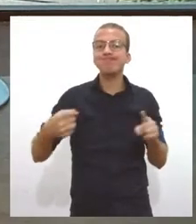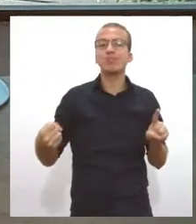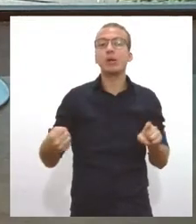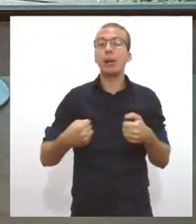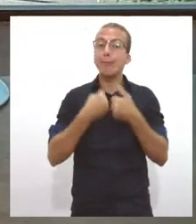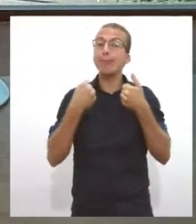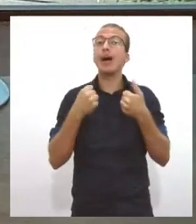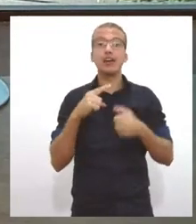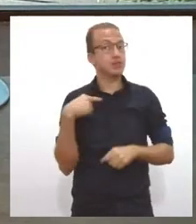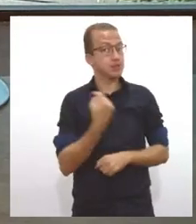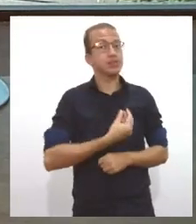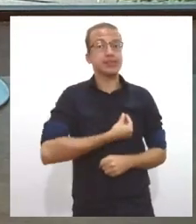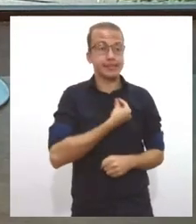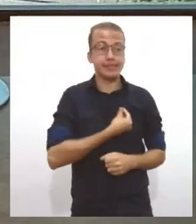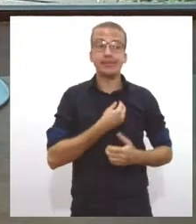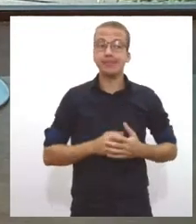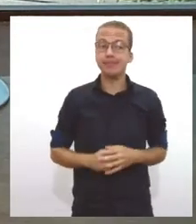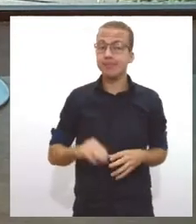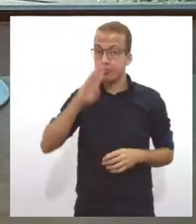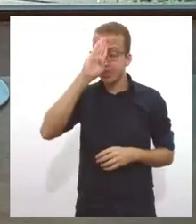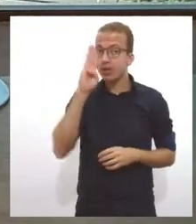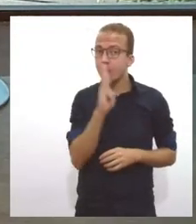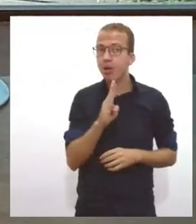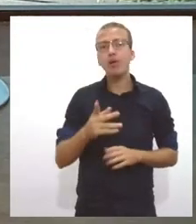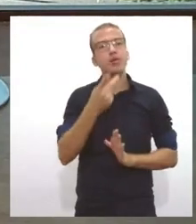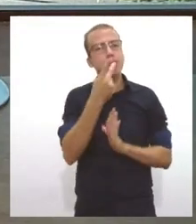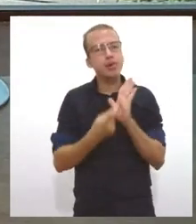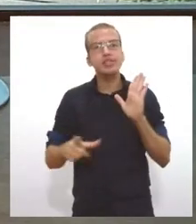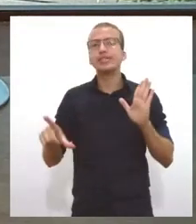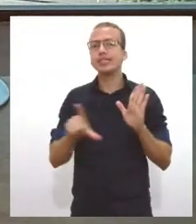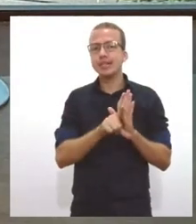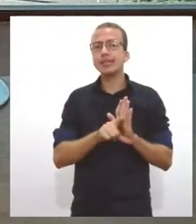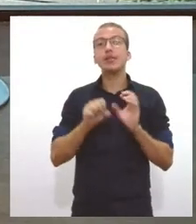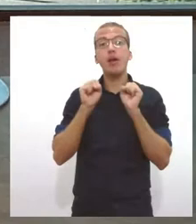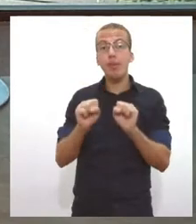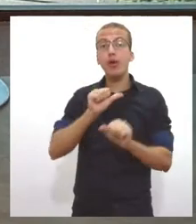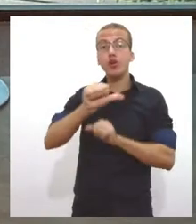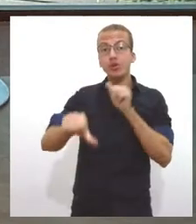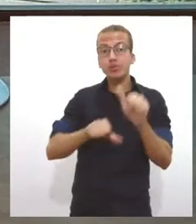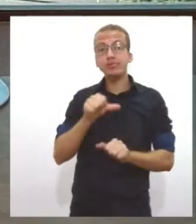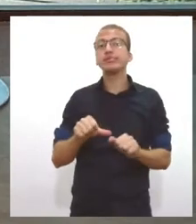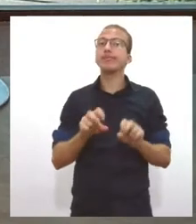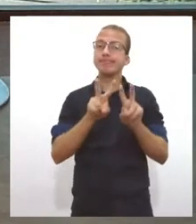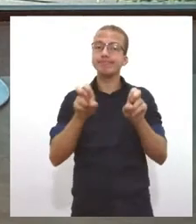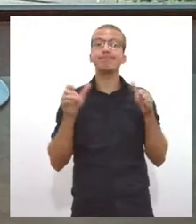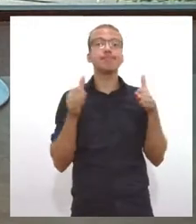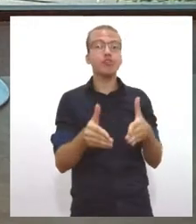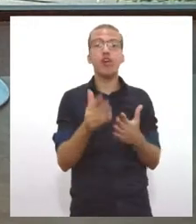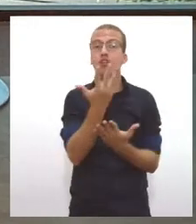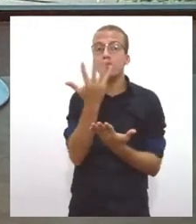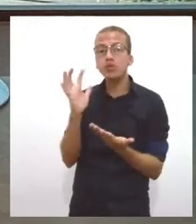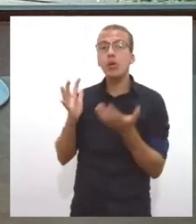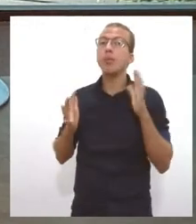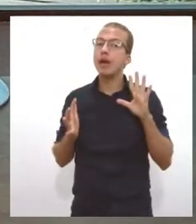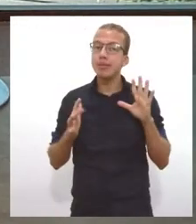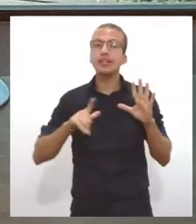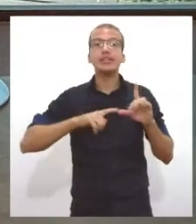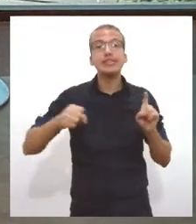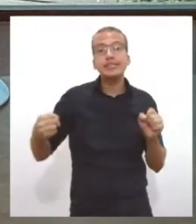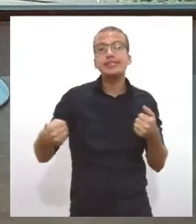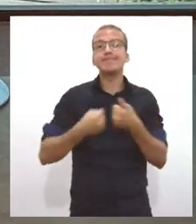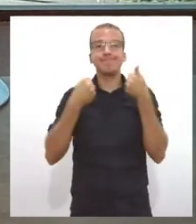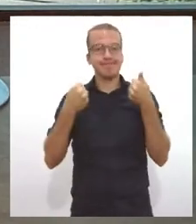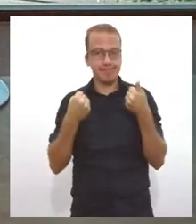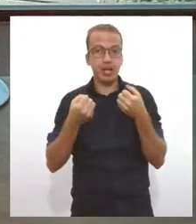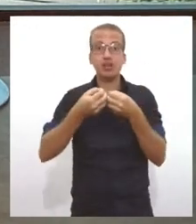mudanças na legislação sobre as questões ambientais, né? E muitos desses impactos, às vezes, são sentidos nas